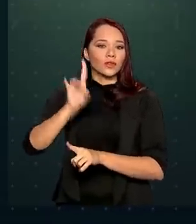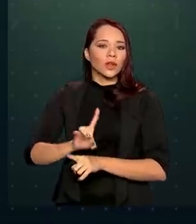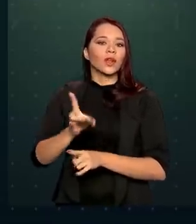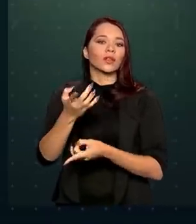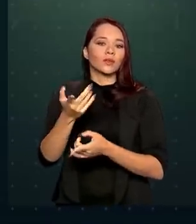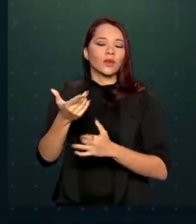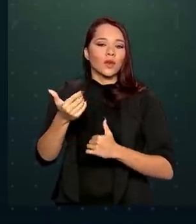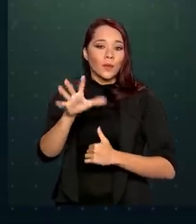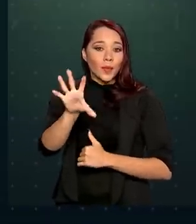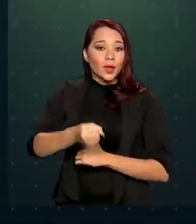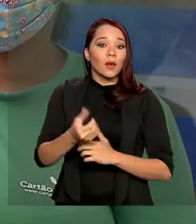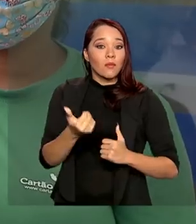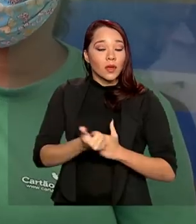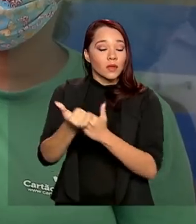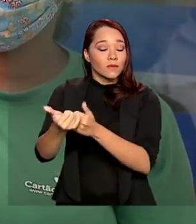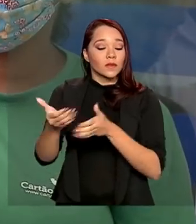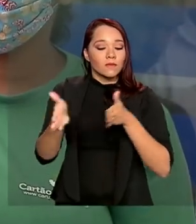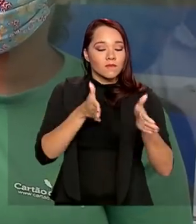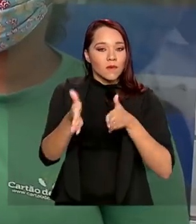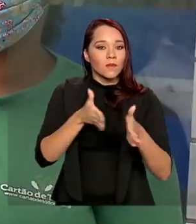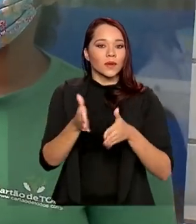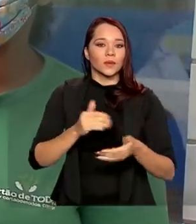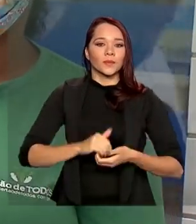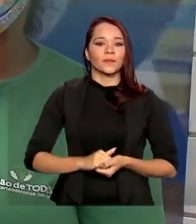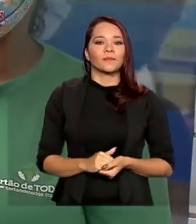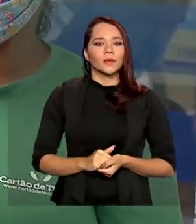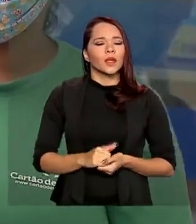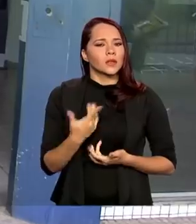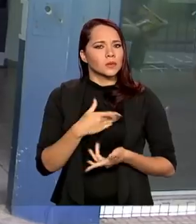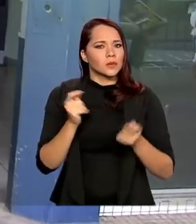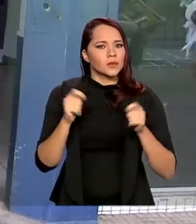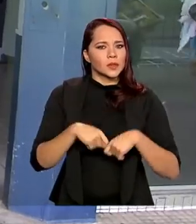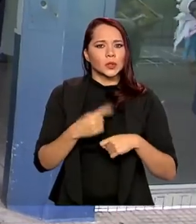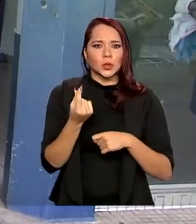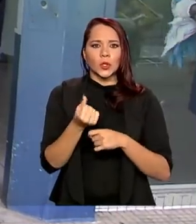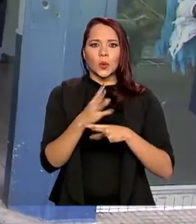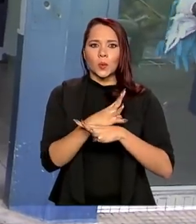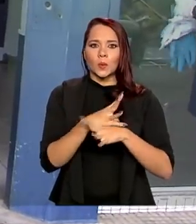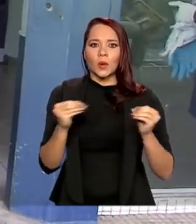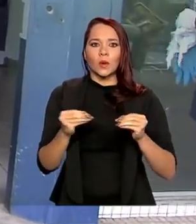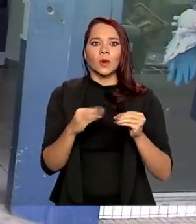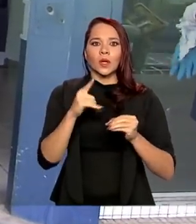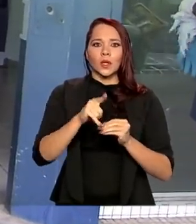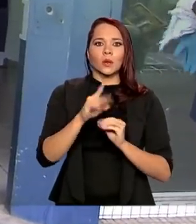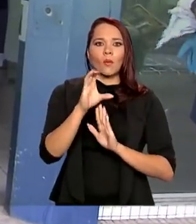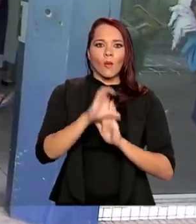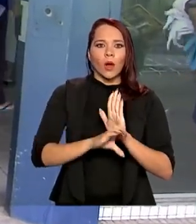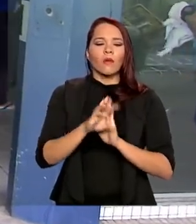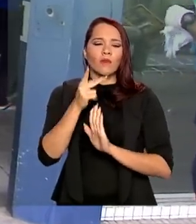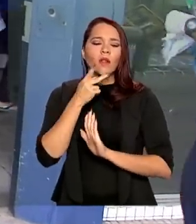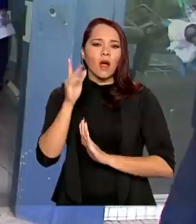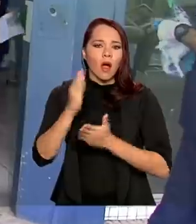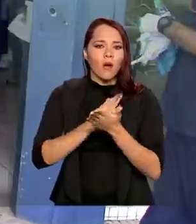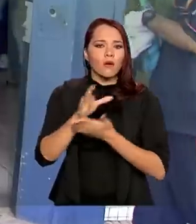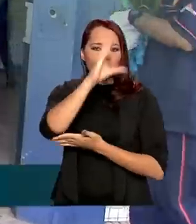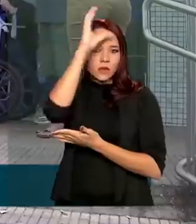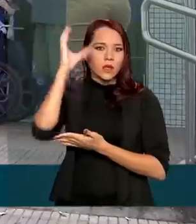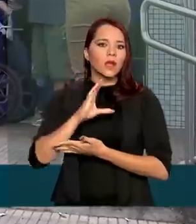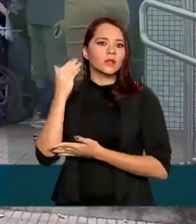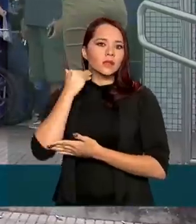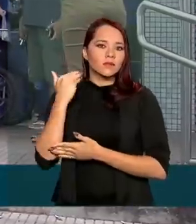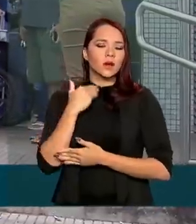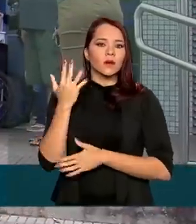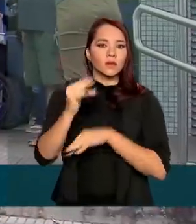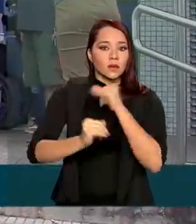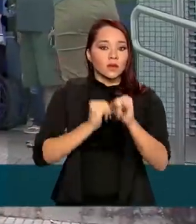benefício neste momento. Sobre um possível sumiço de dinheiro em contas relatado por clientes de bancos virtuais,